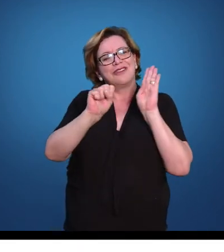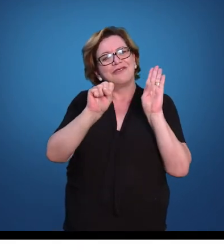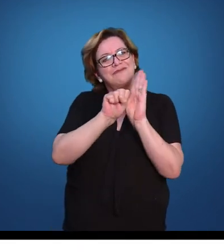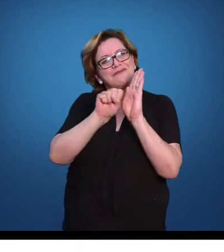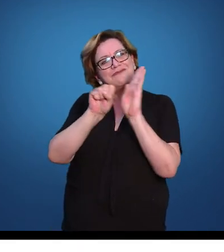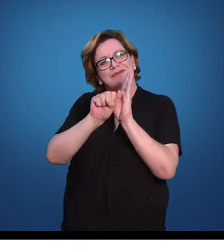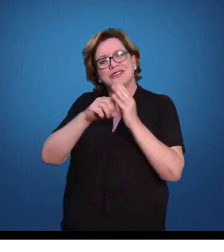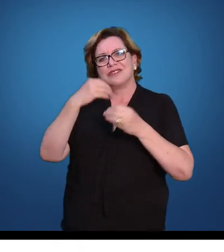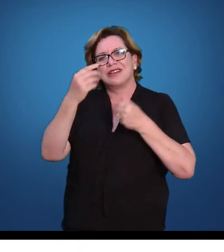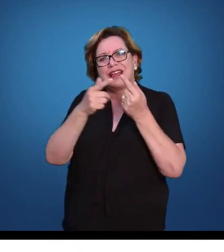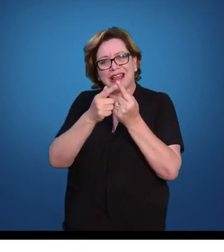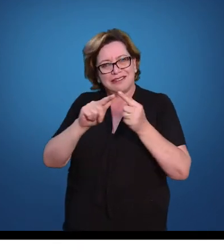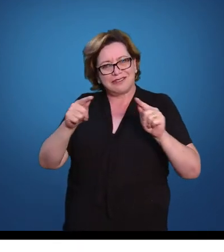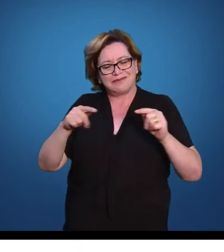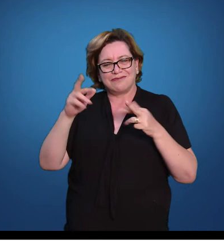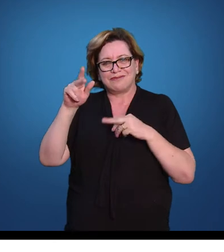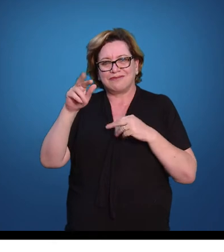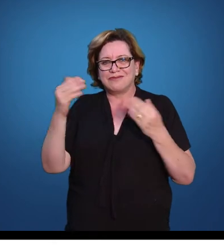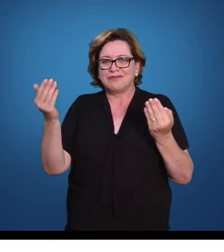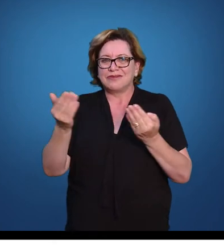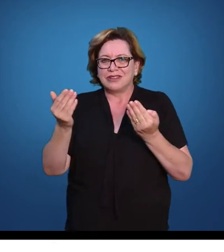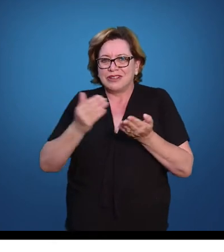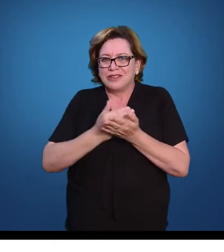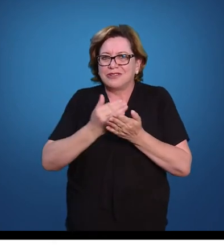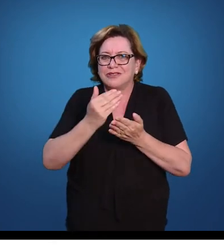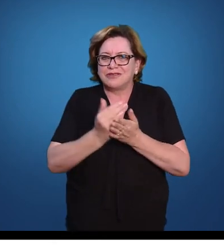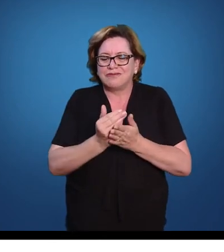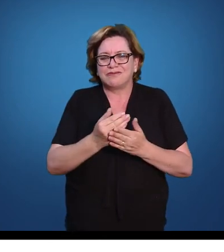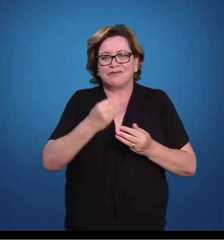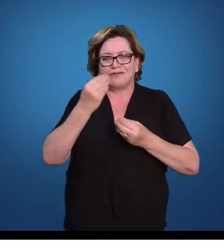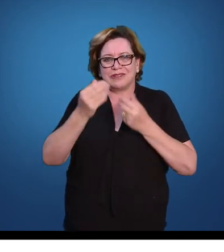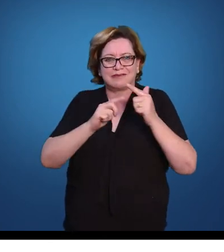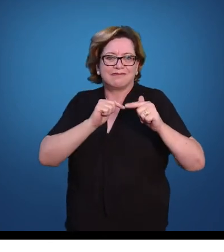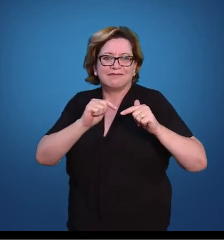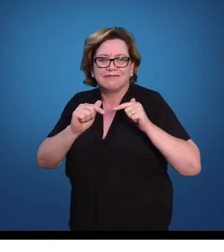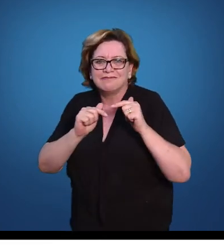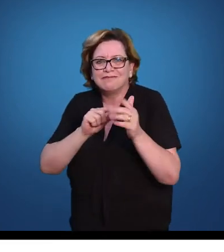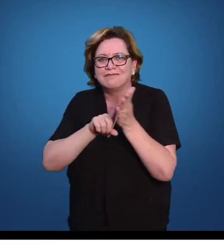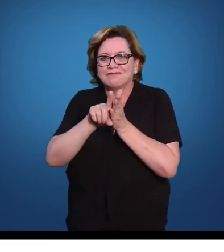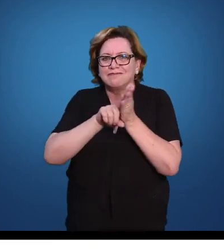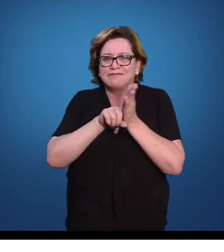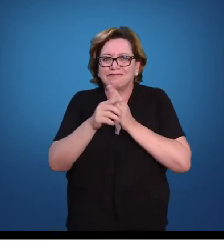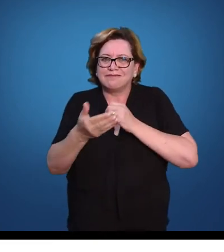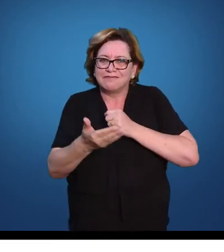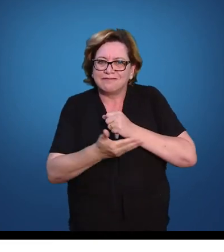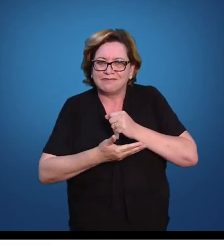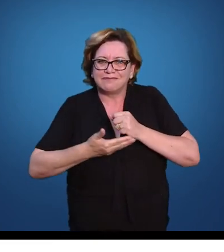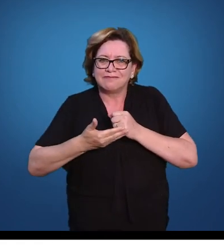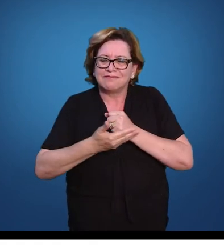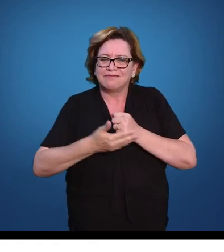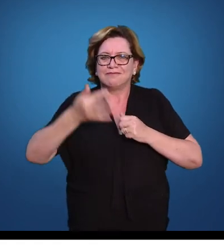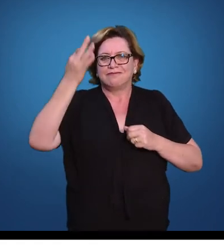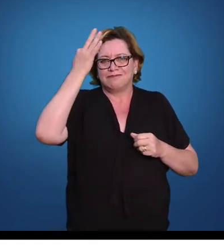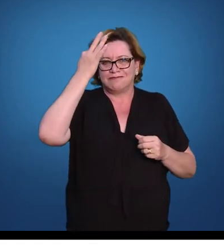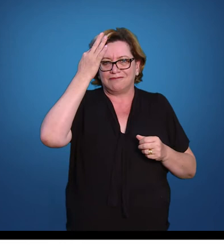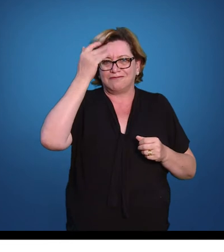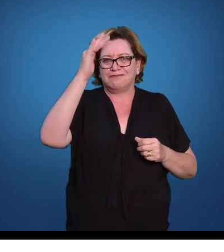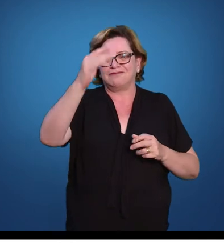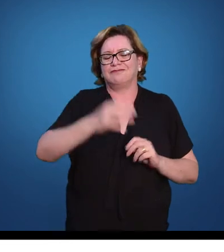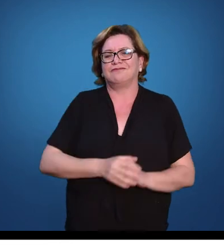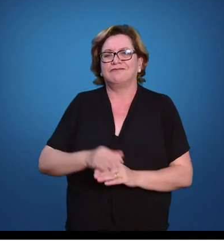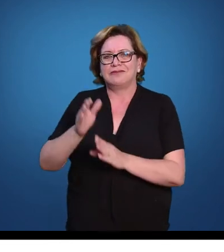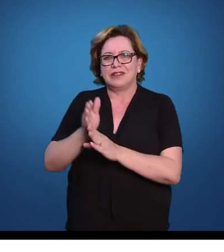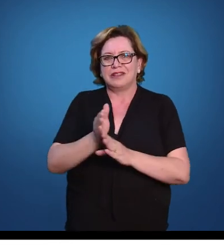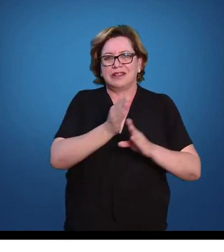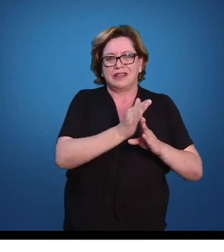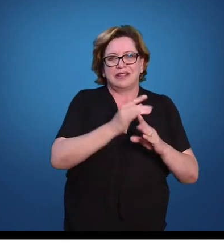a conhecemos hoje, ela nasce prioritariamente de trabalhos de base filosófica. Com